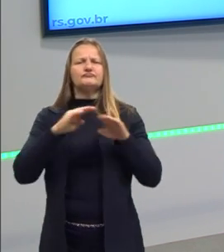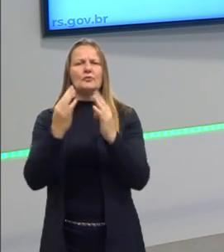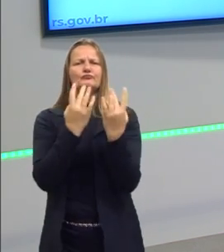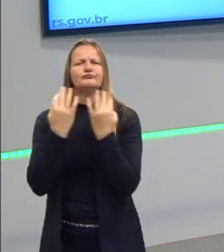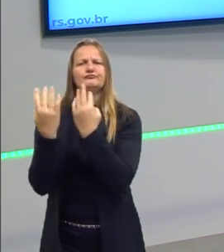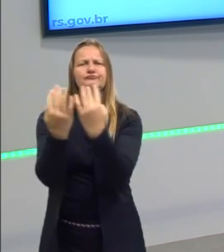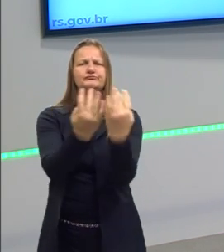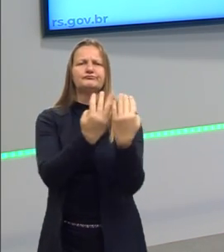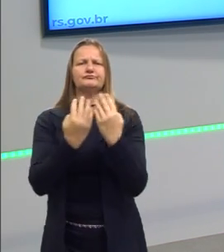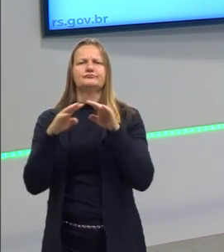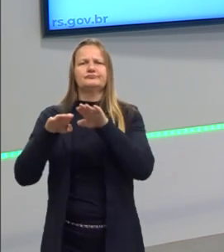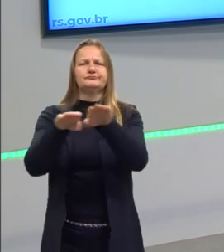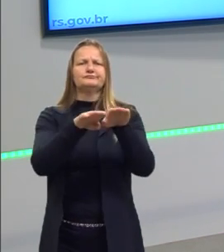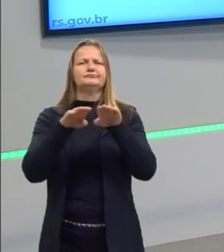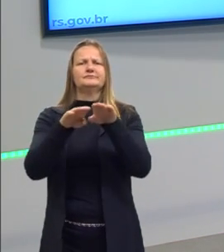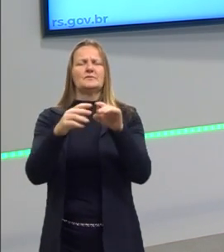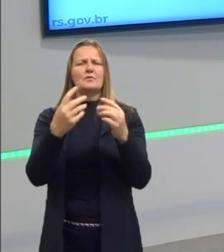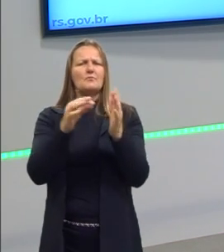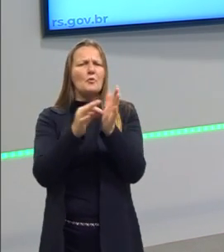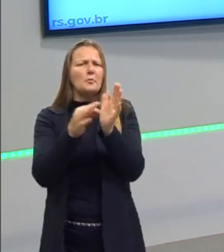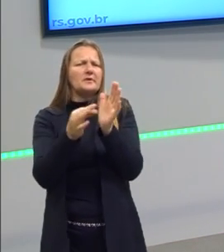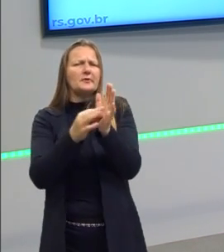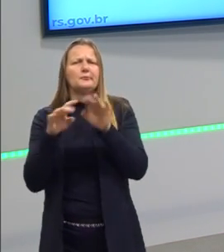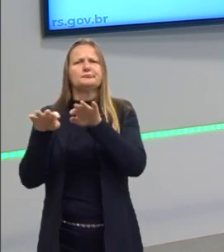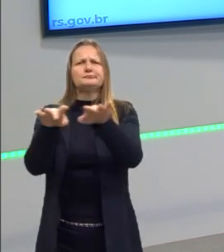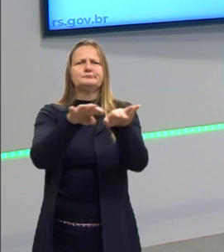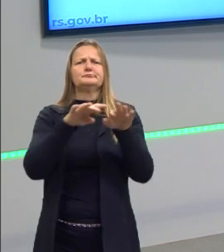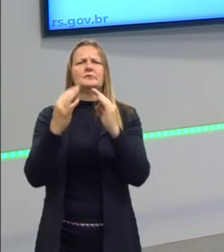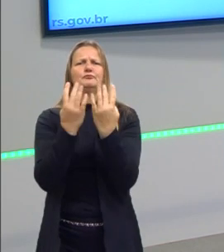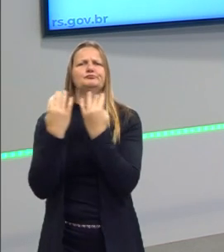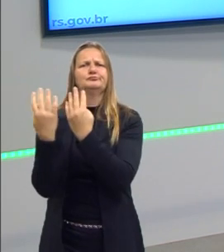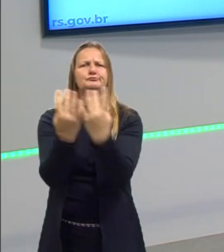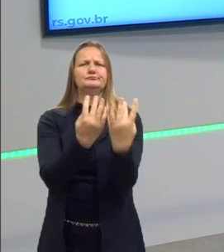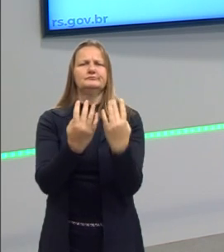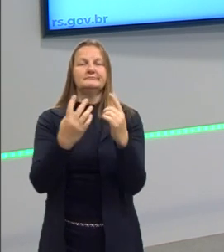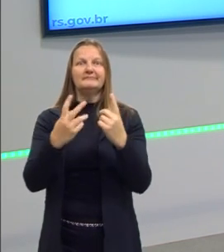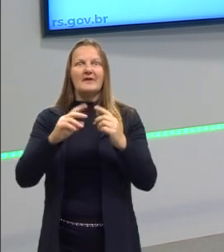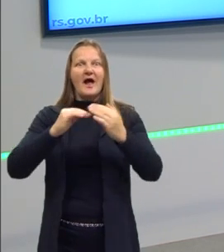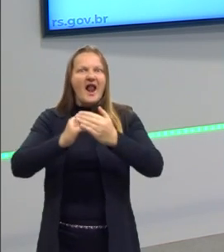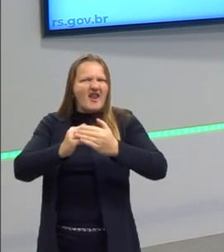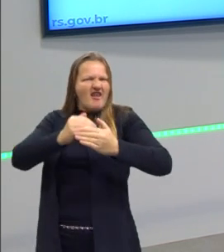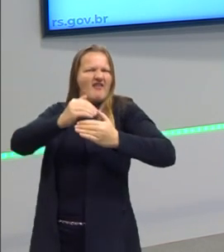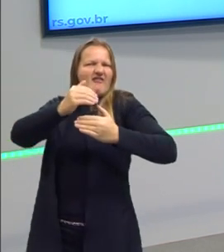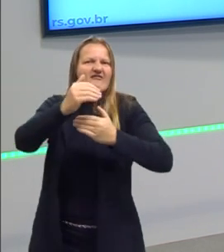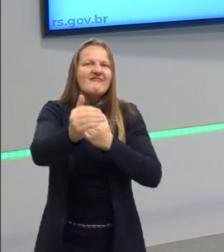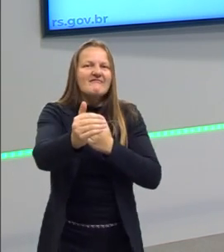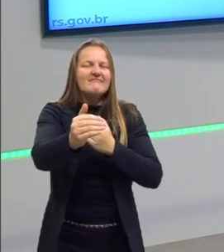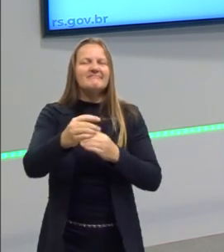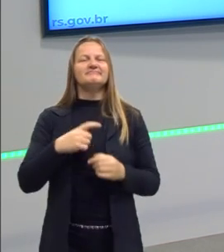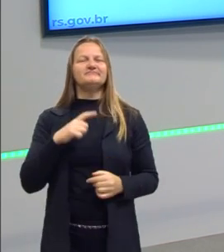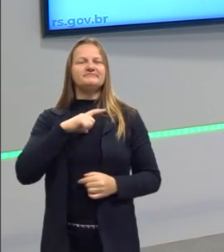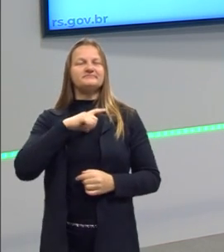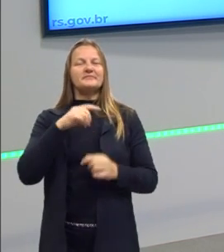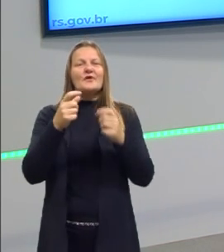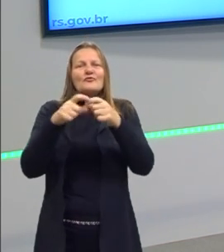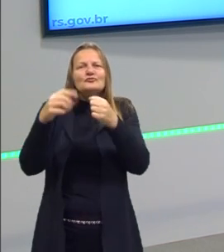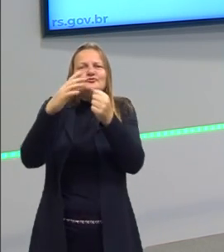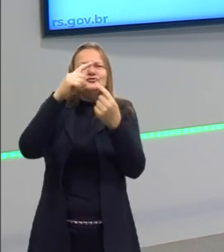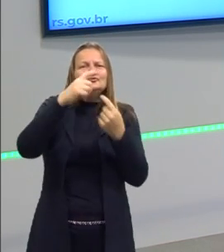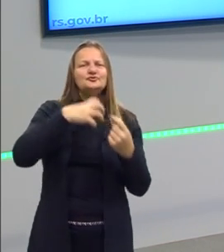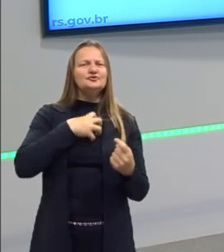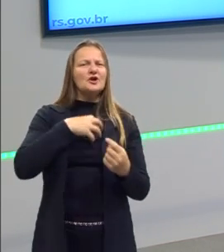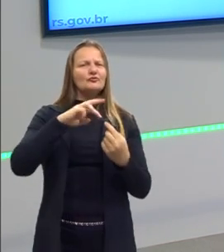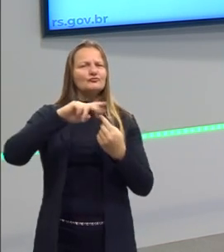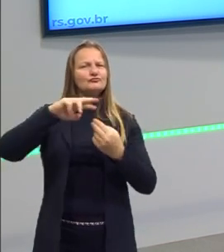a ir além do que nós vemos. Nós vamos discutir na aula de hoje, que pode ser em um outro espaço, de uma outra forma, mas enfim,